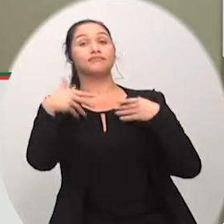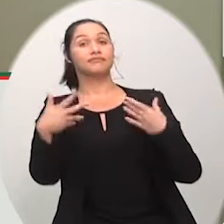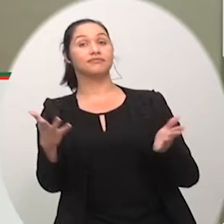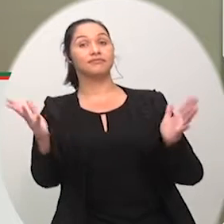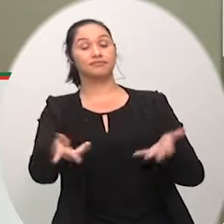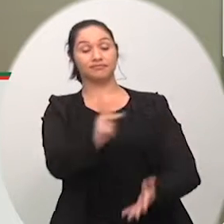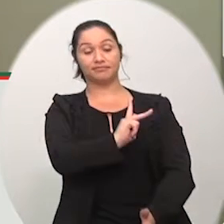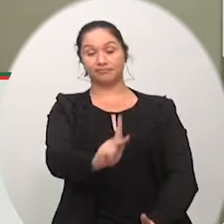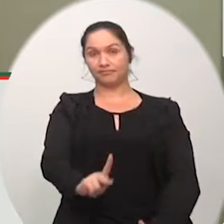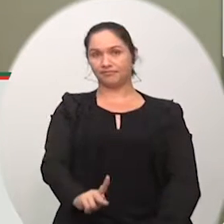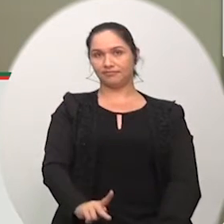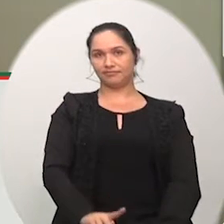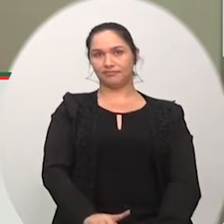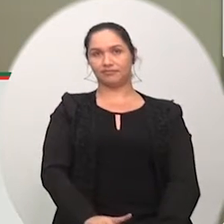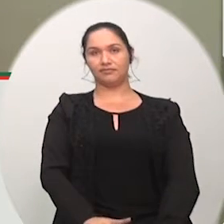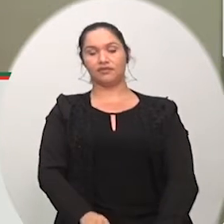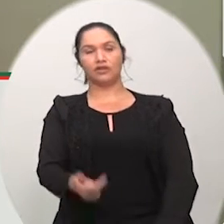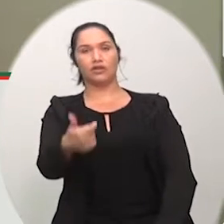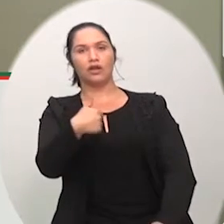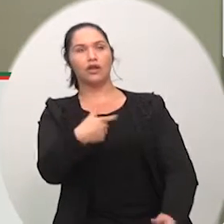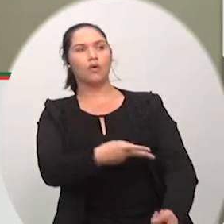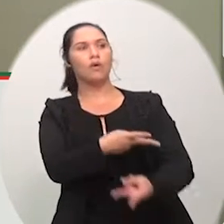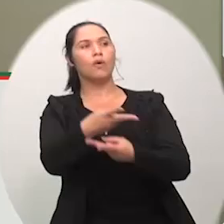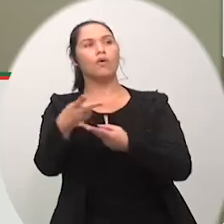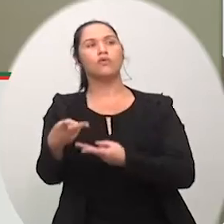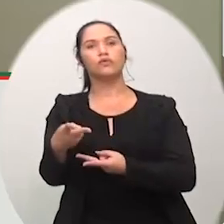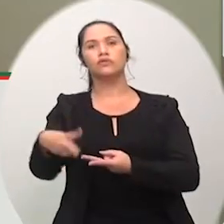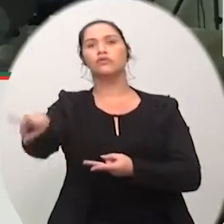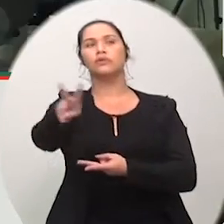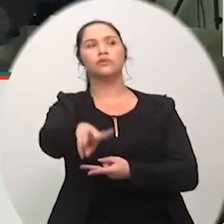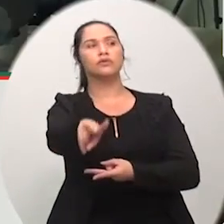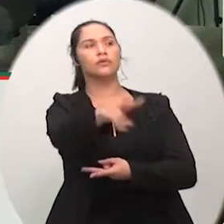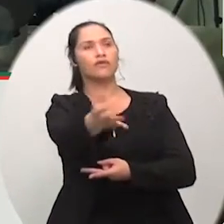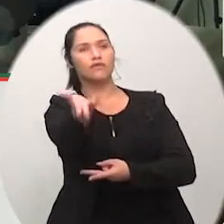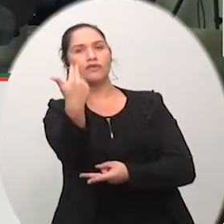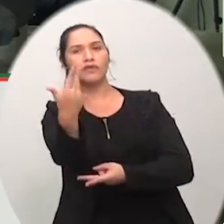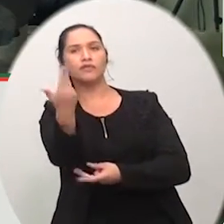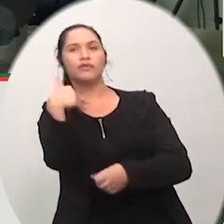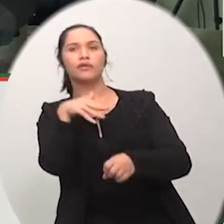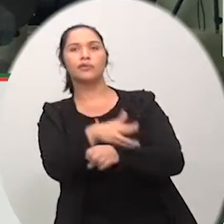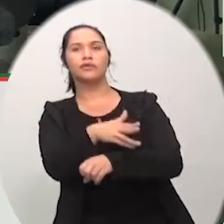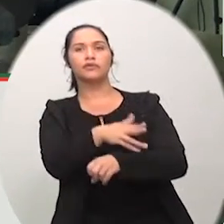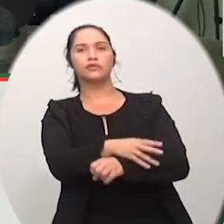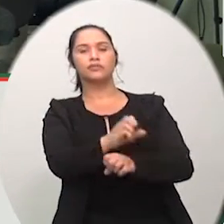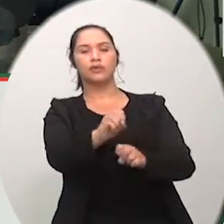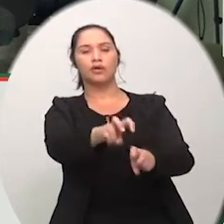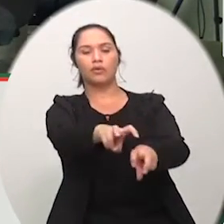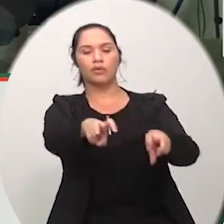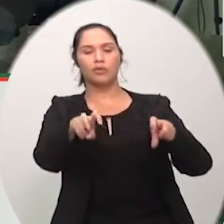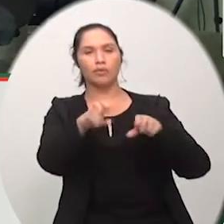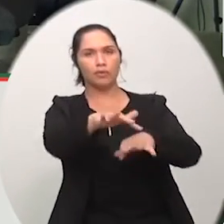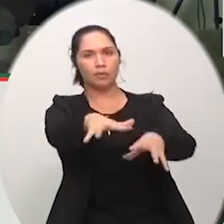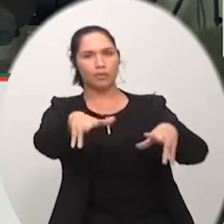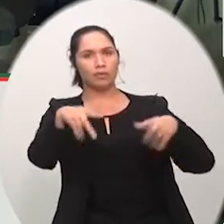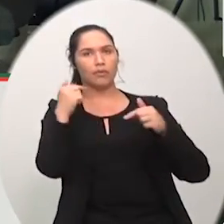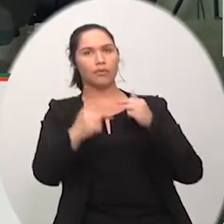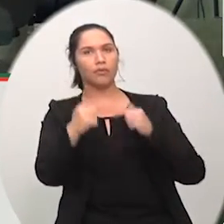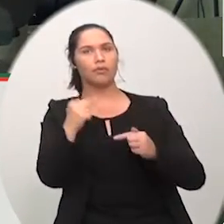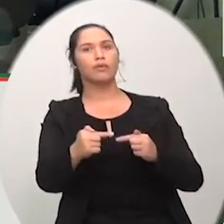convidando a todos que participem da audiência pública que será na quinta-feira às 14 horas lá no Siso House